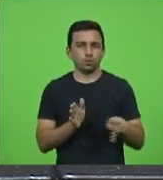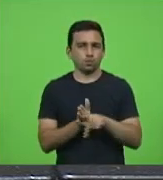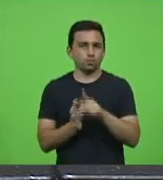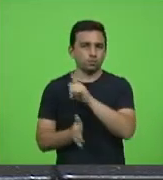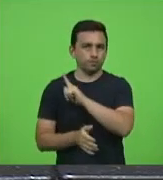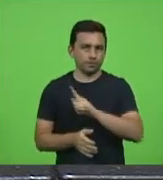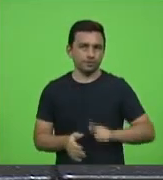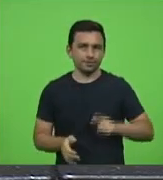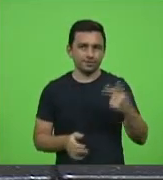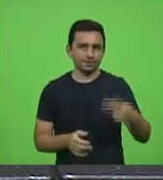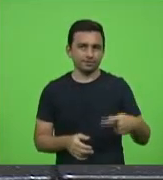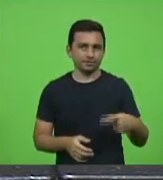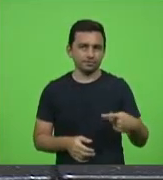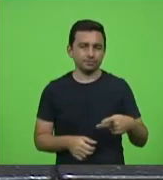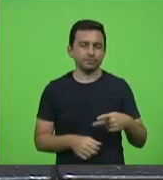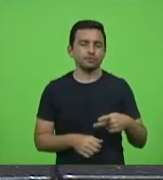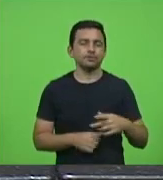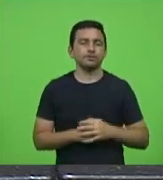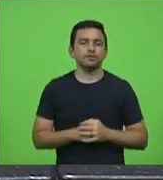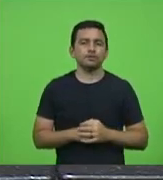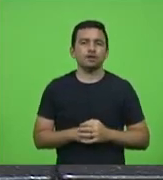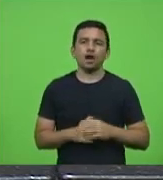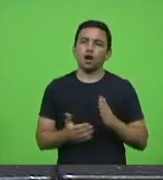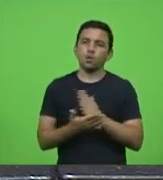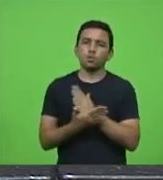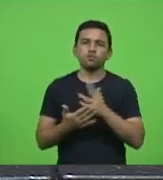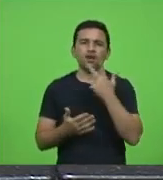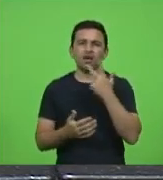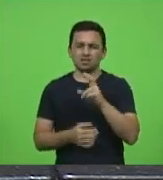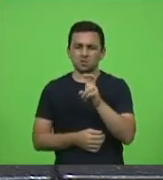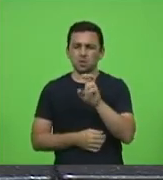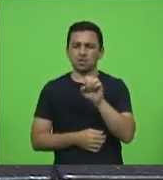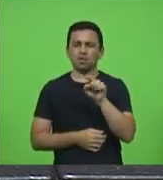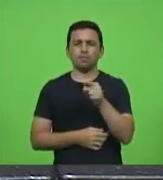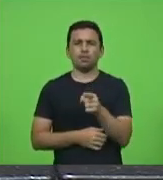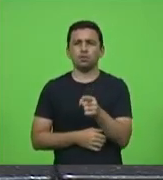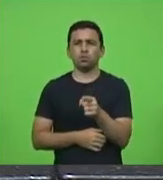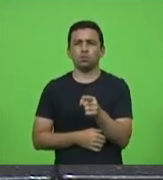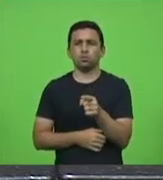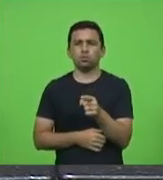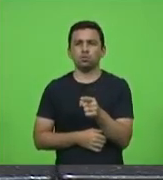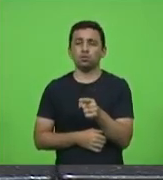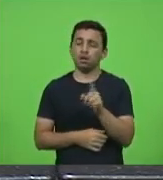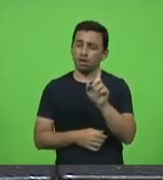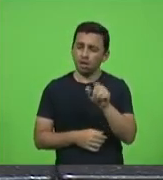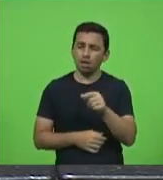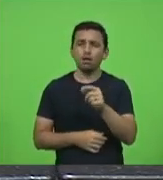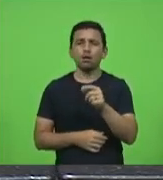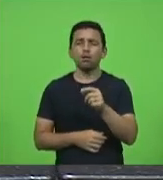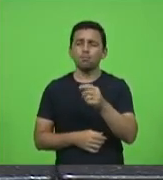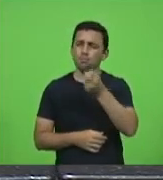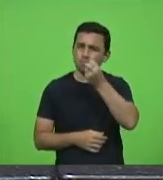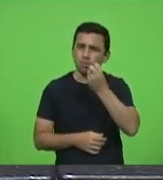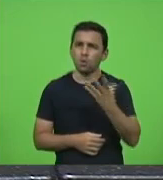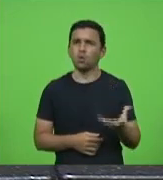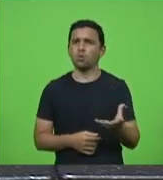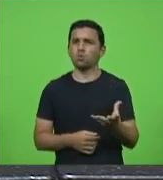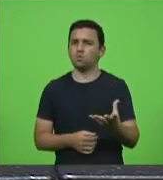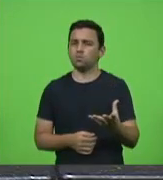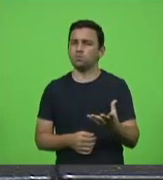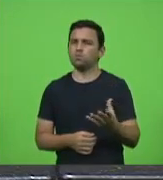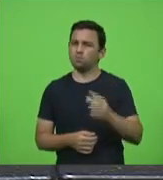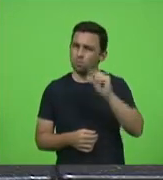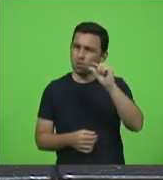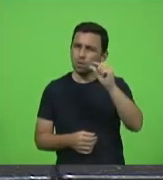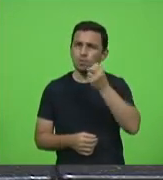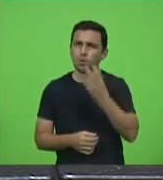casa alguns até podem dizer mas 50 mil mas é uma sinalização do governo